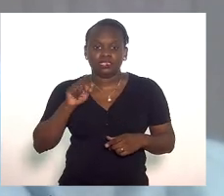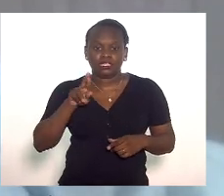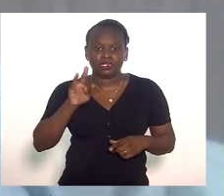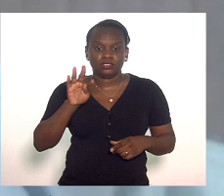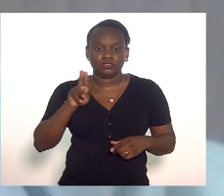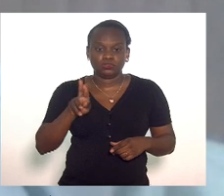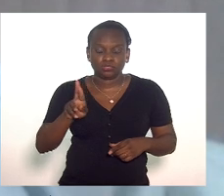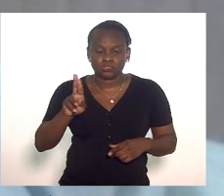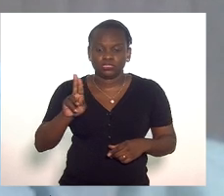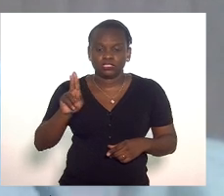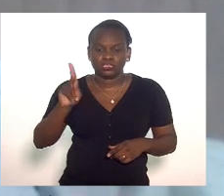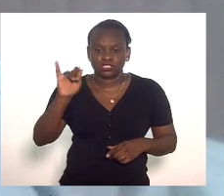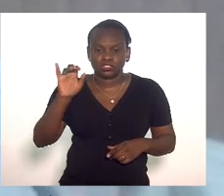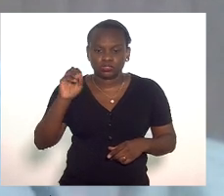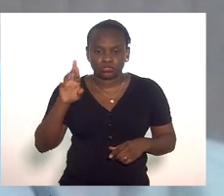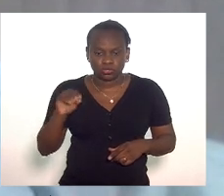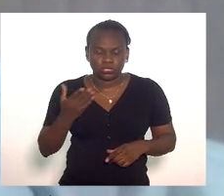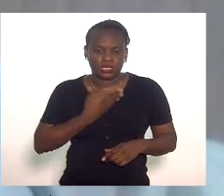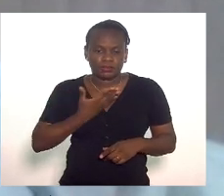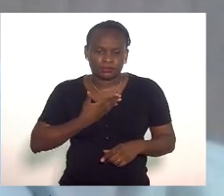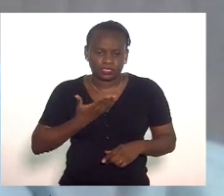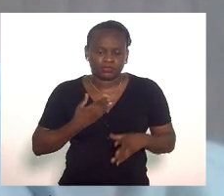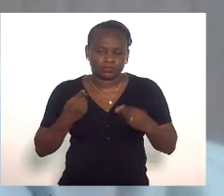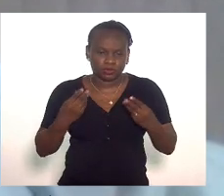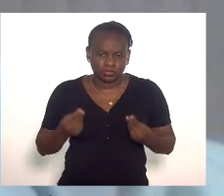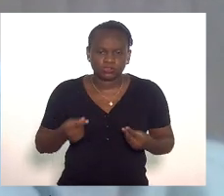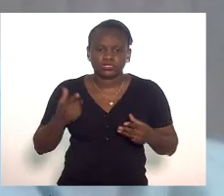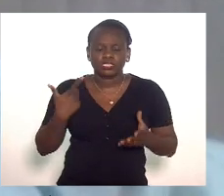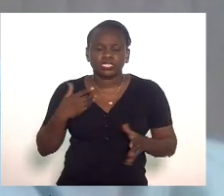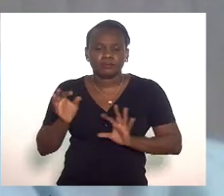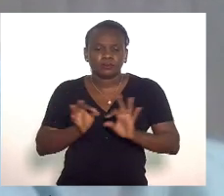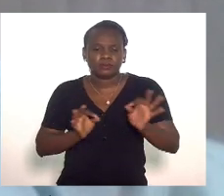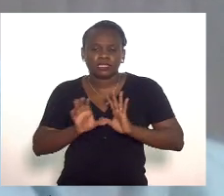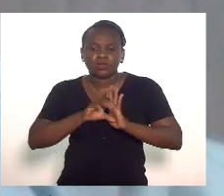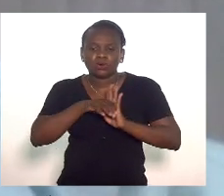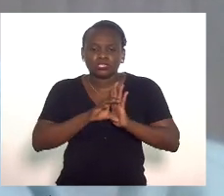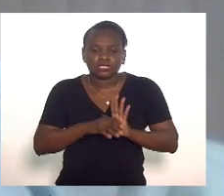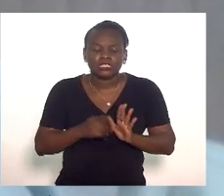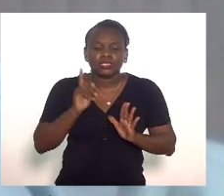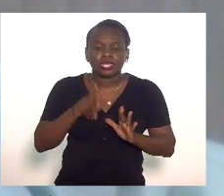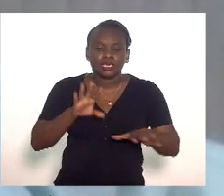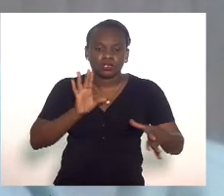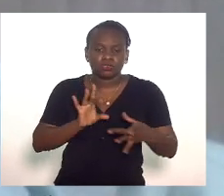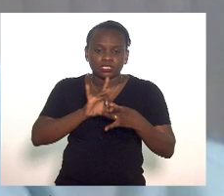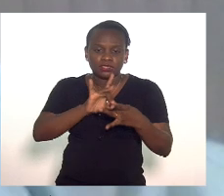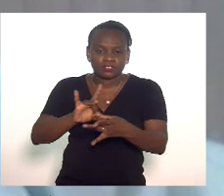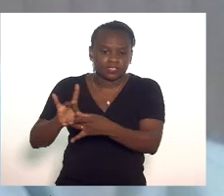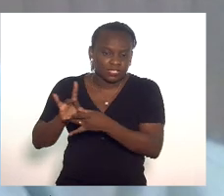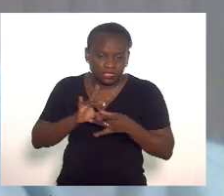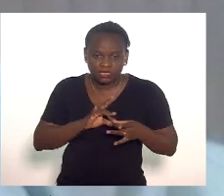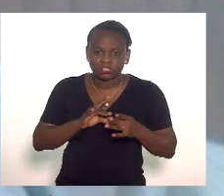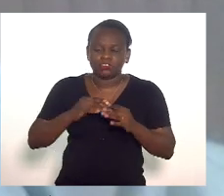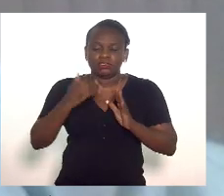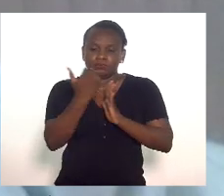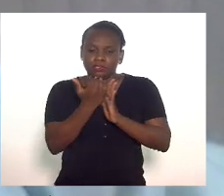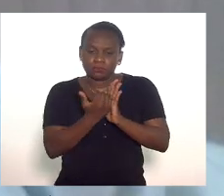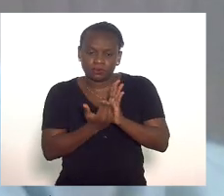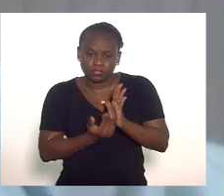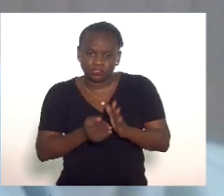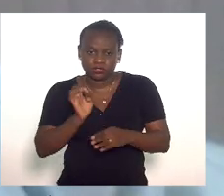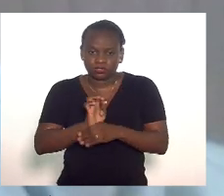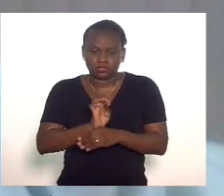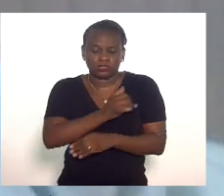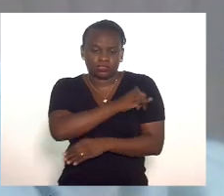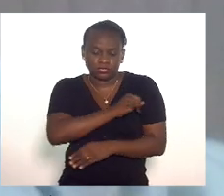um grande parceiro na construção de um conceito que foi a unificação da regulação do estado do